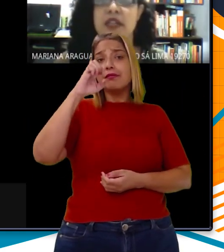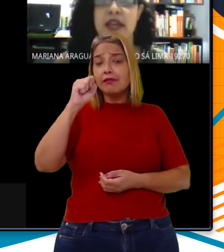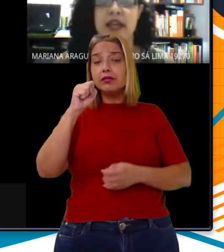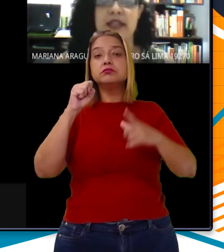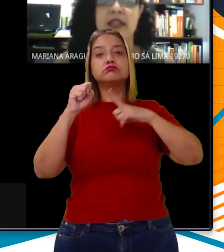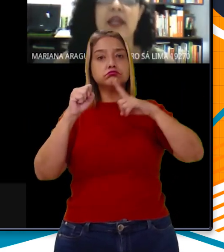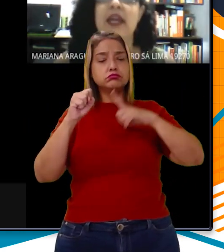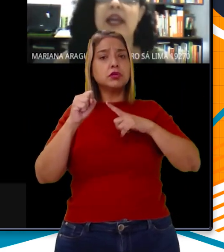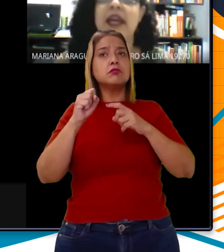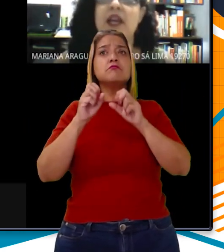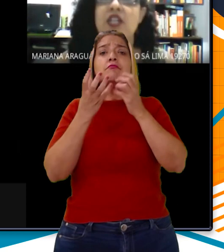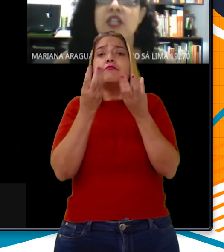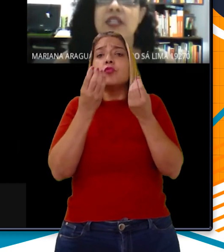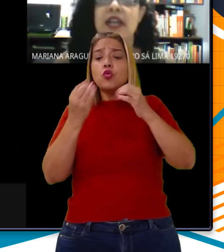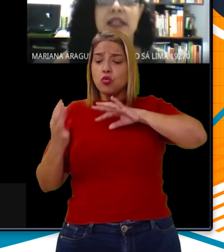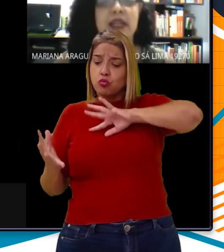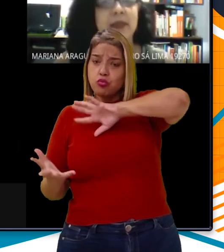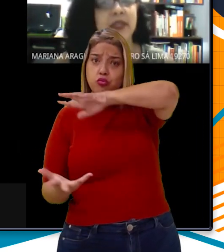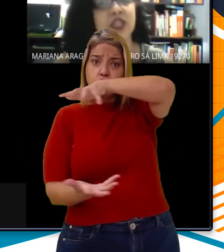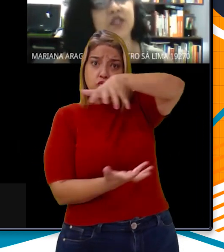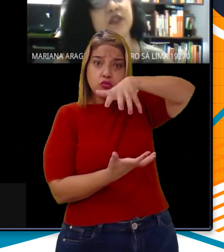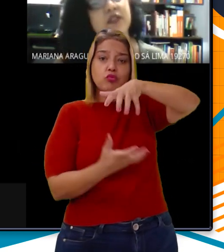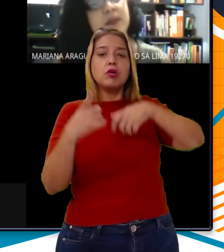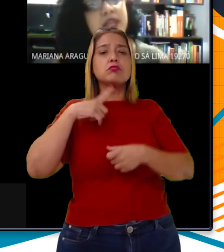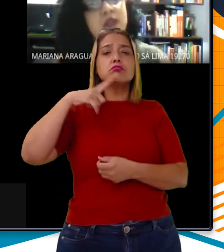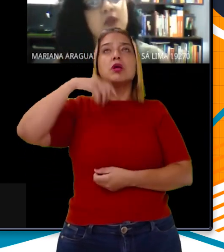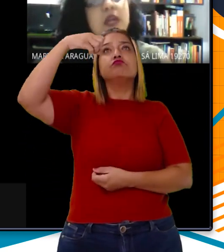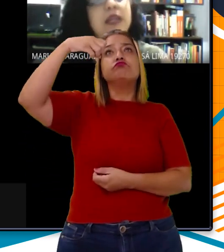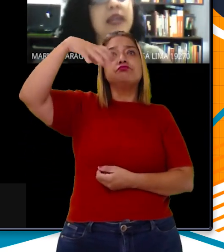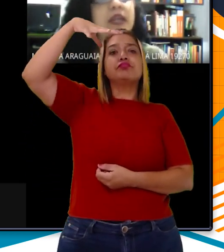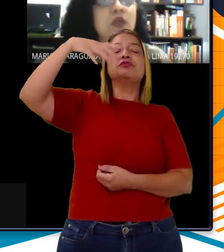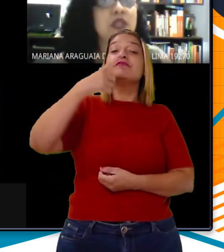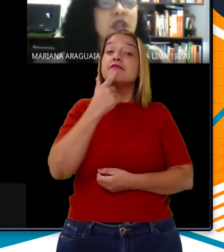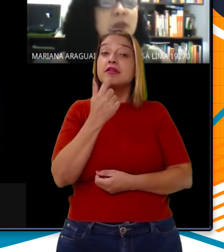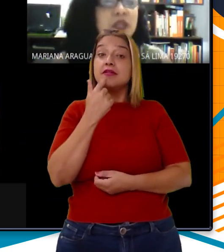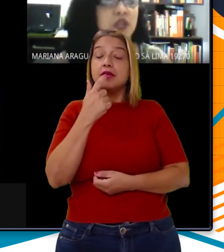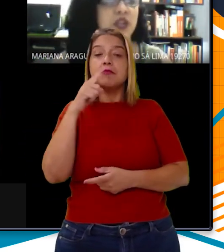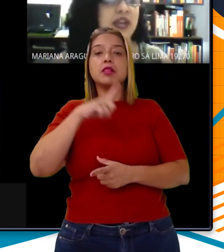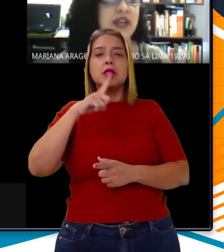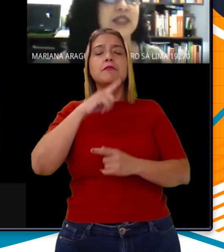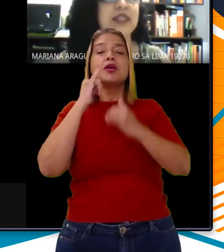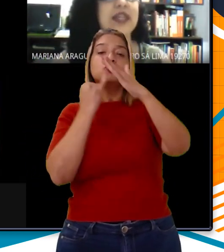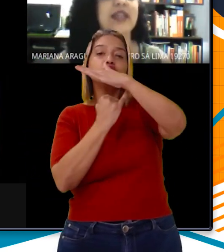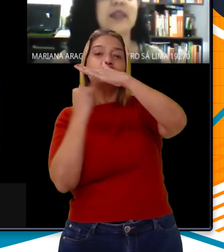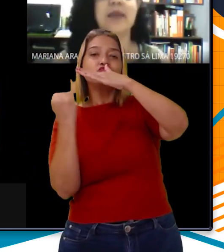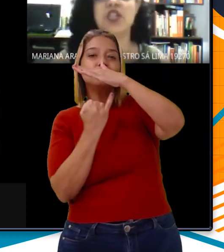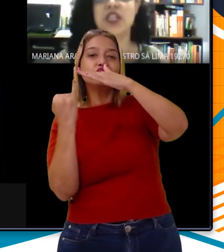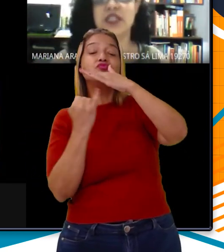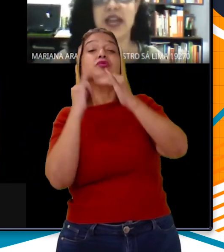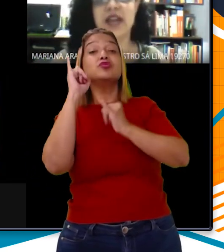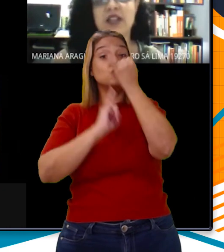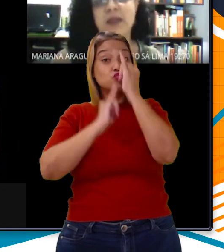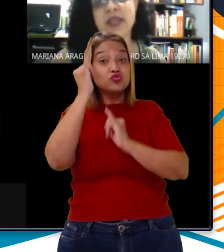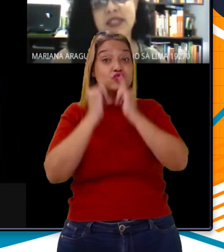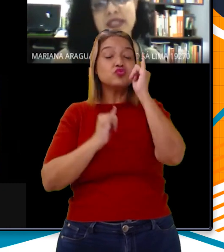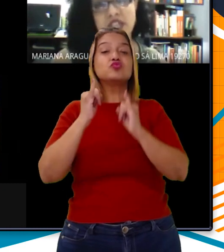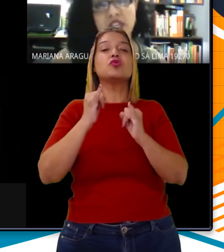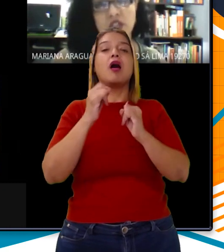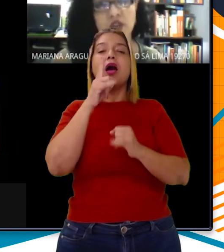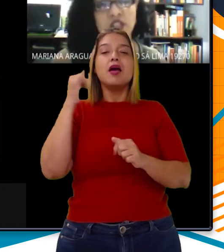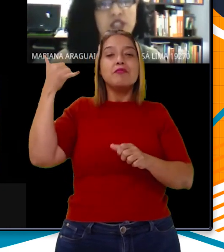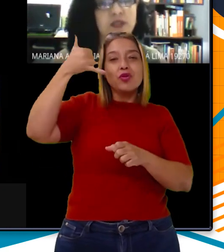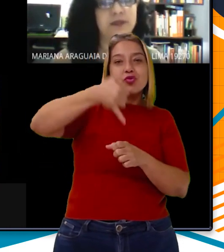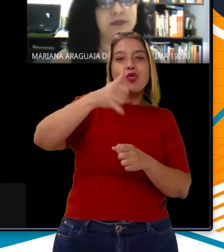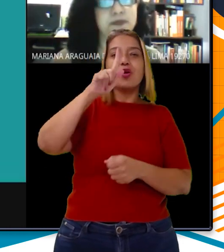crosta terrestre. Ele é utilizado em lâmpadas de infravermelho, na indústria do petróleo e gás, e é também utilizado na medicina